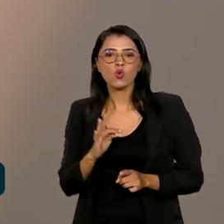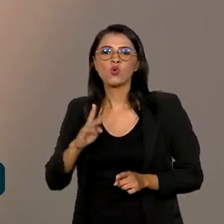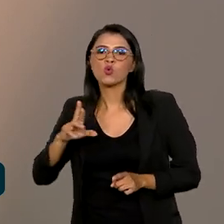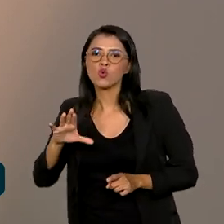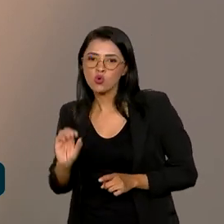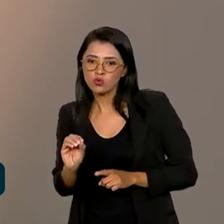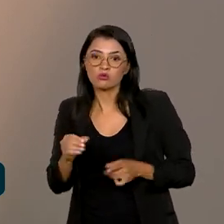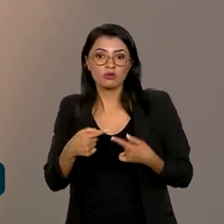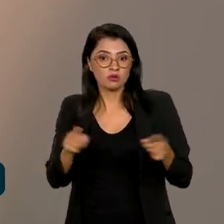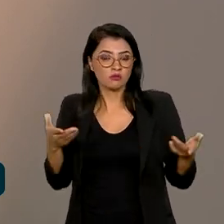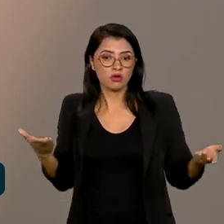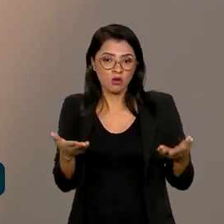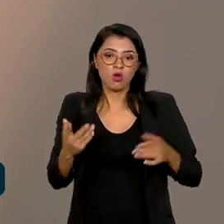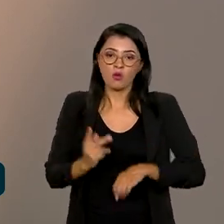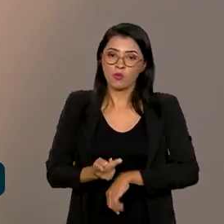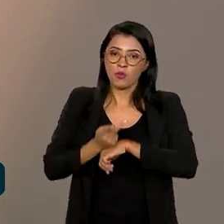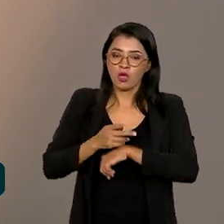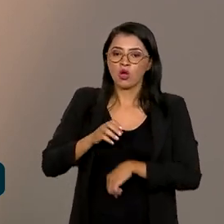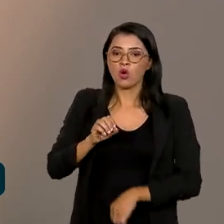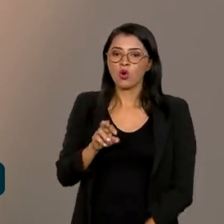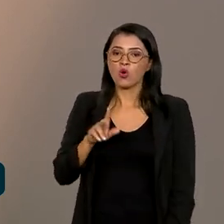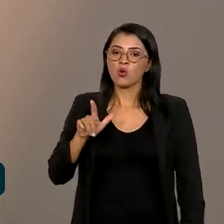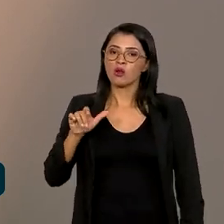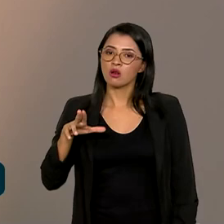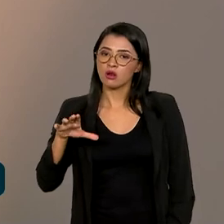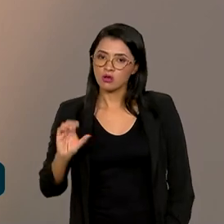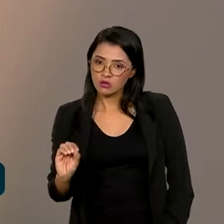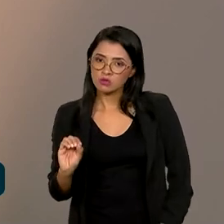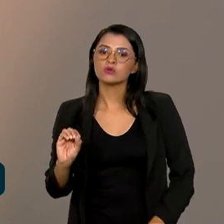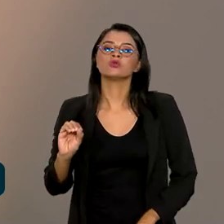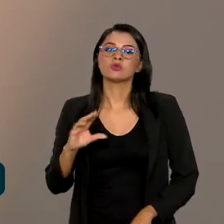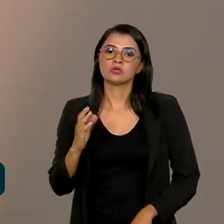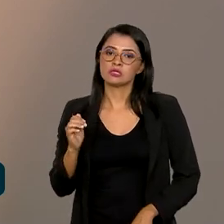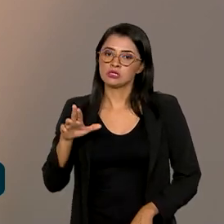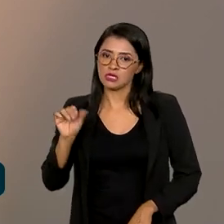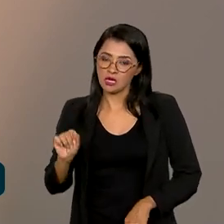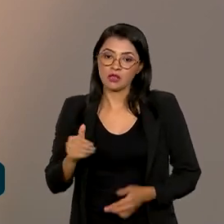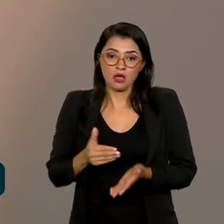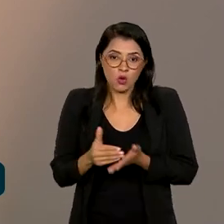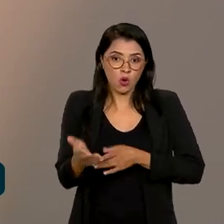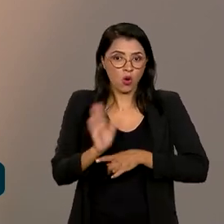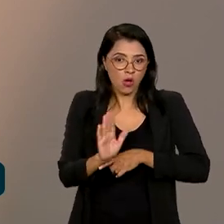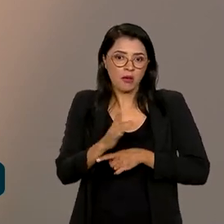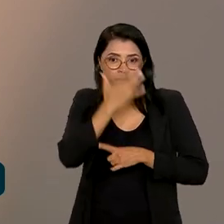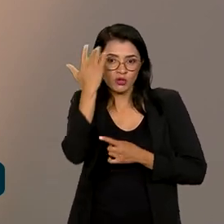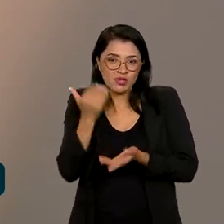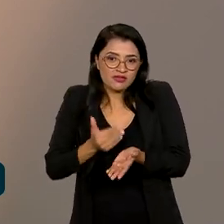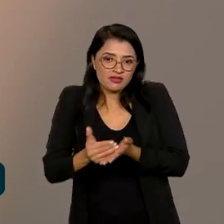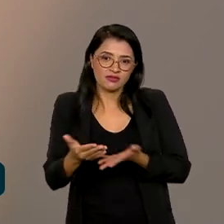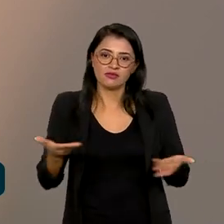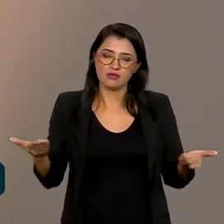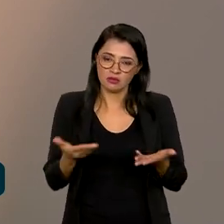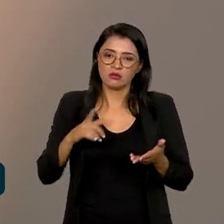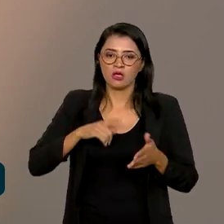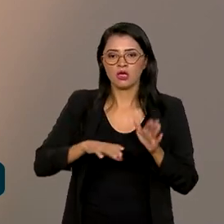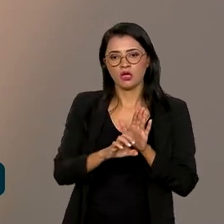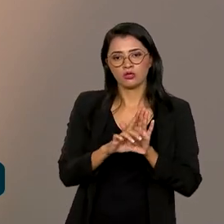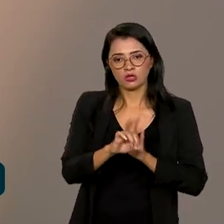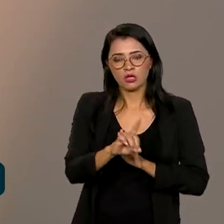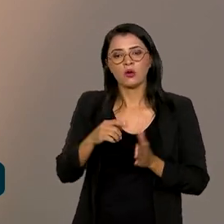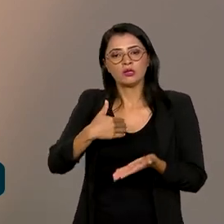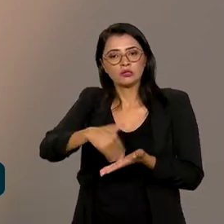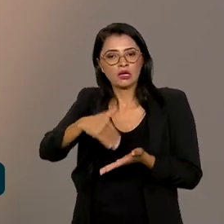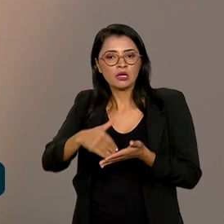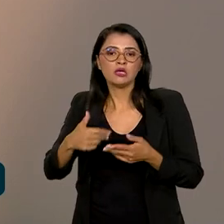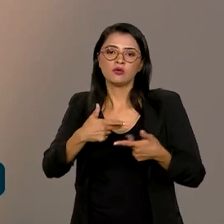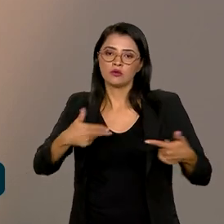Audiovisual. O prêmio Orlando Senna de Curta-Metragem também, né? Para os iniciantes. Então, nós temos editais também na Secretaria de Cidadania